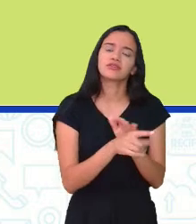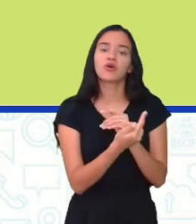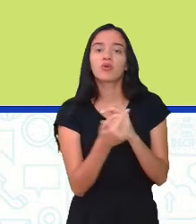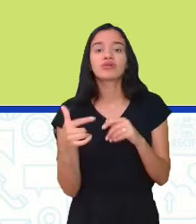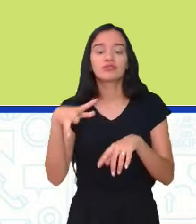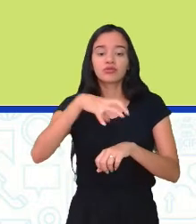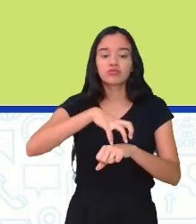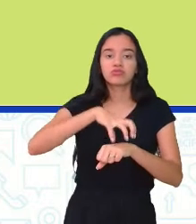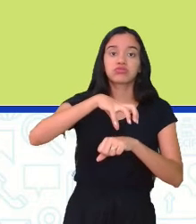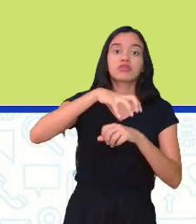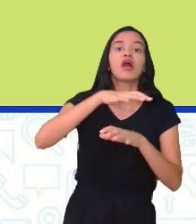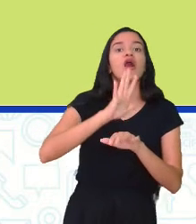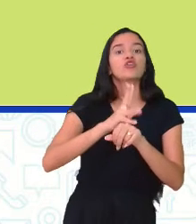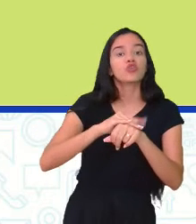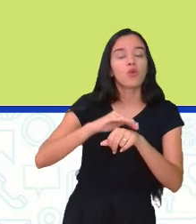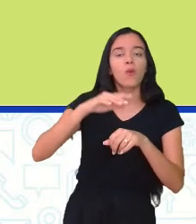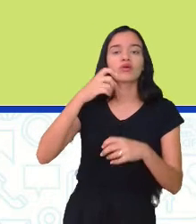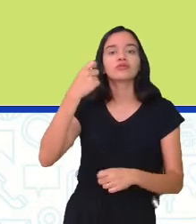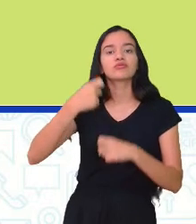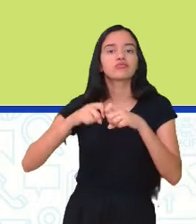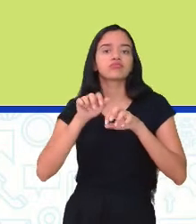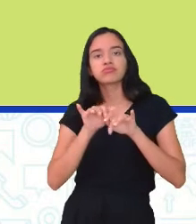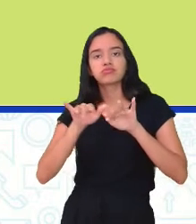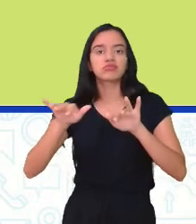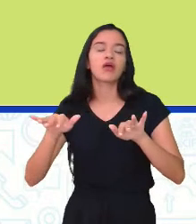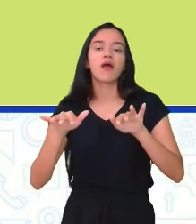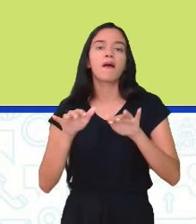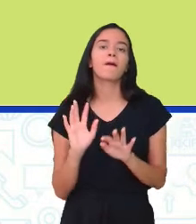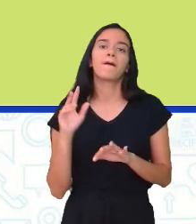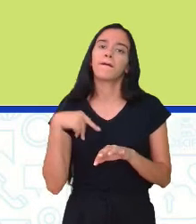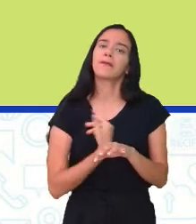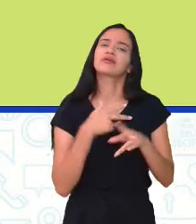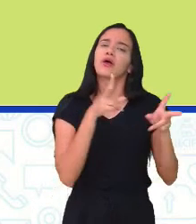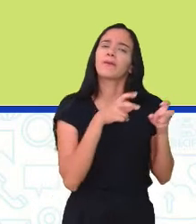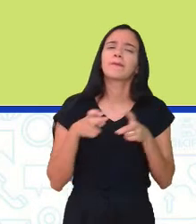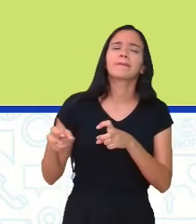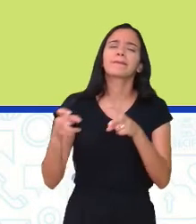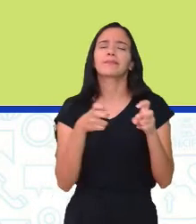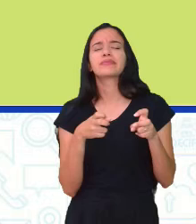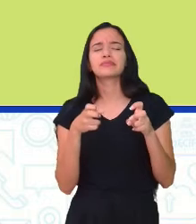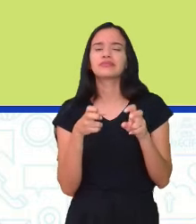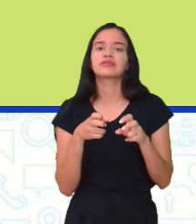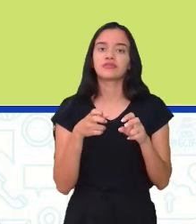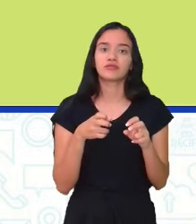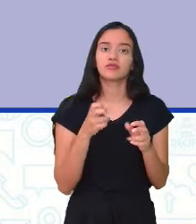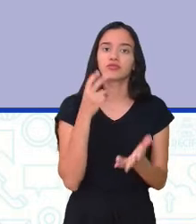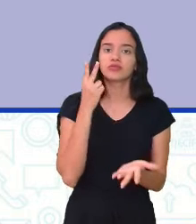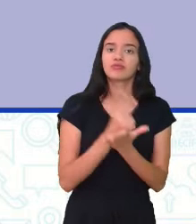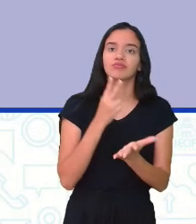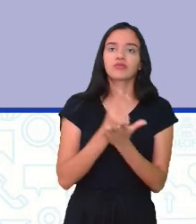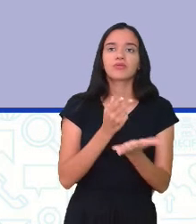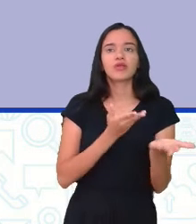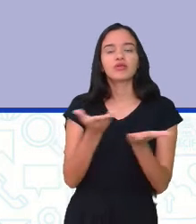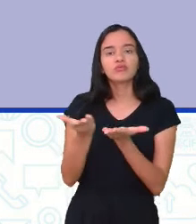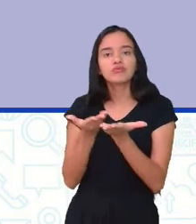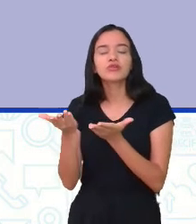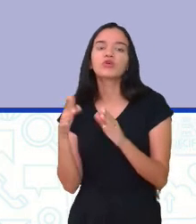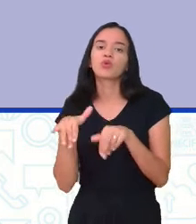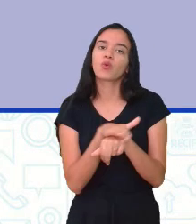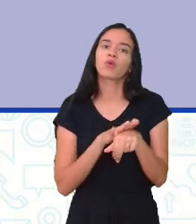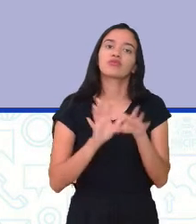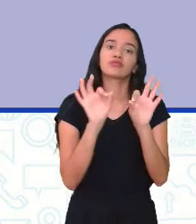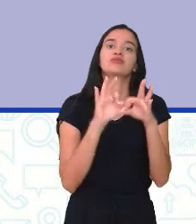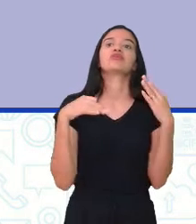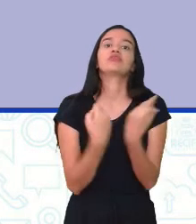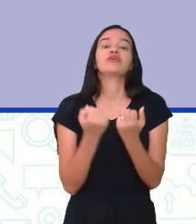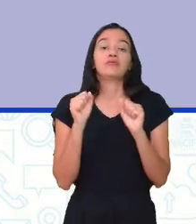infecções sexualmente transmissíveis observando sempre os sintomas a prevenção o tratamento e conversando com